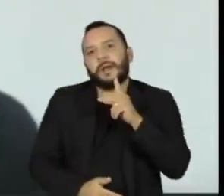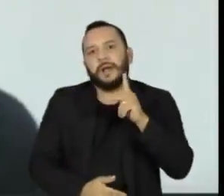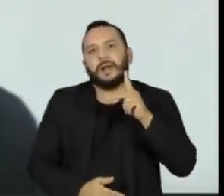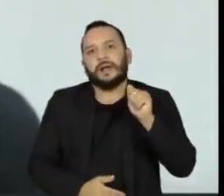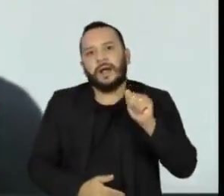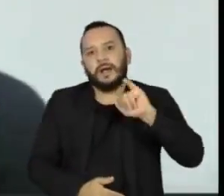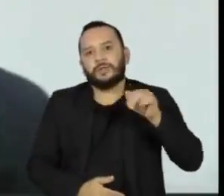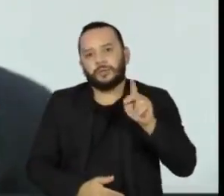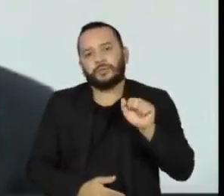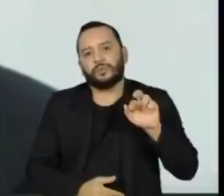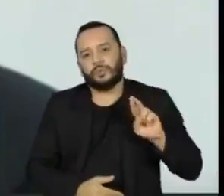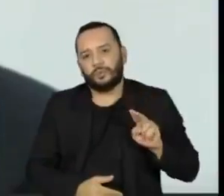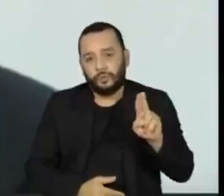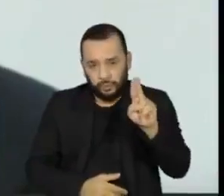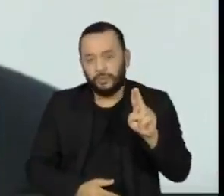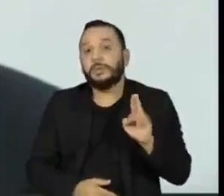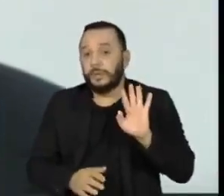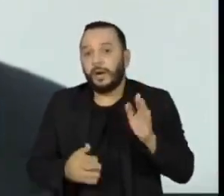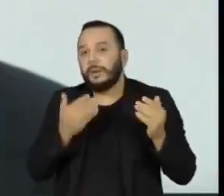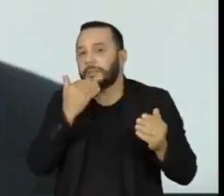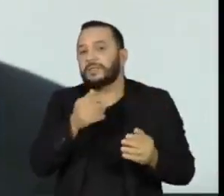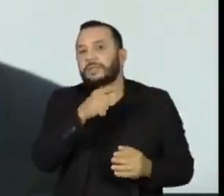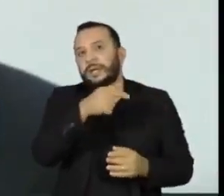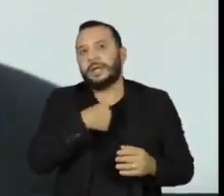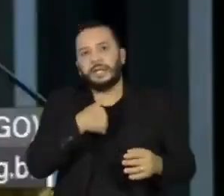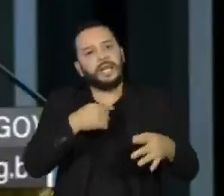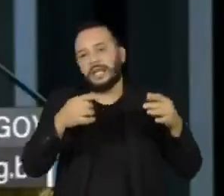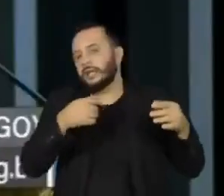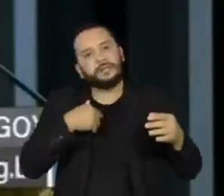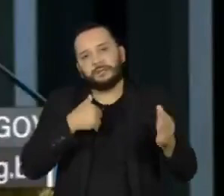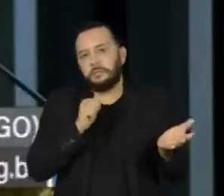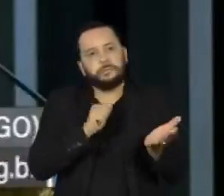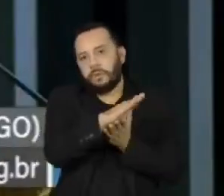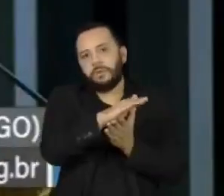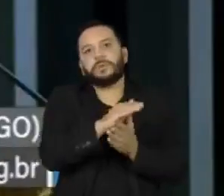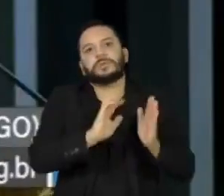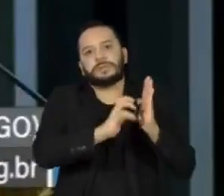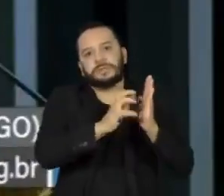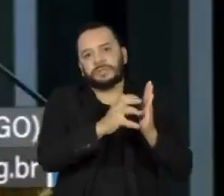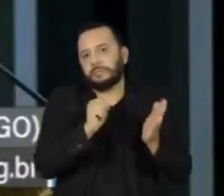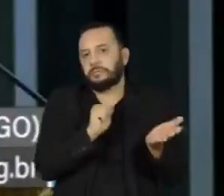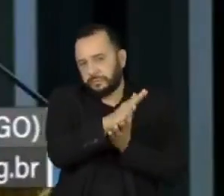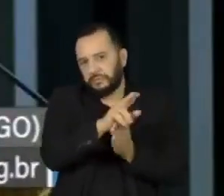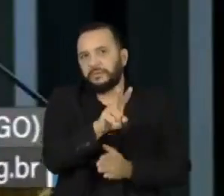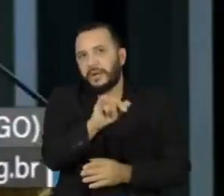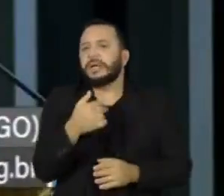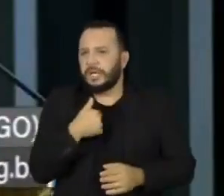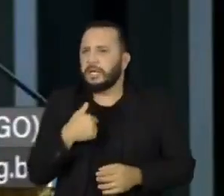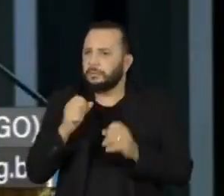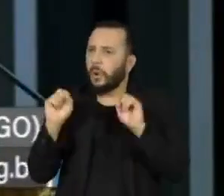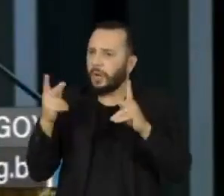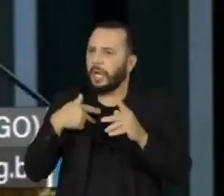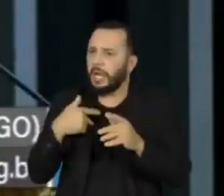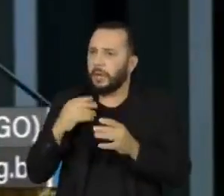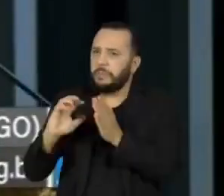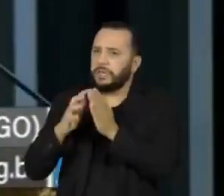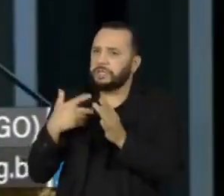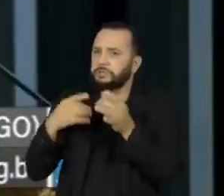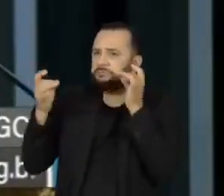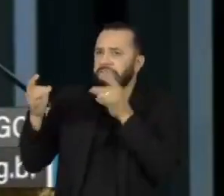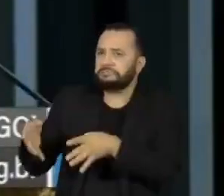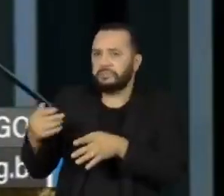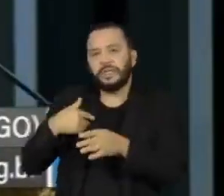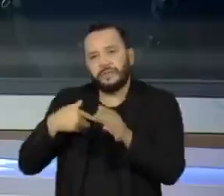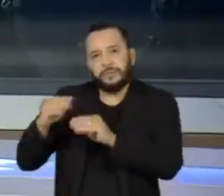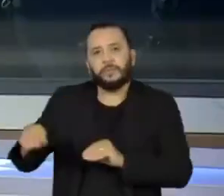Por causa da gravação, o partido pediu que Cajuru deixe a legenda. Em resposta, o senador afirmou que vai deixar o partido. Ele deve ir